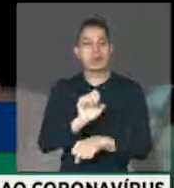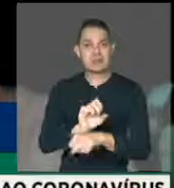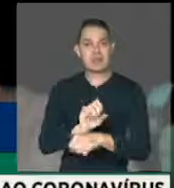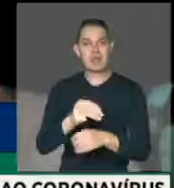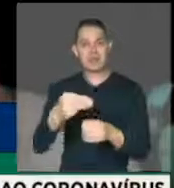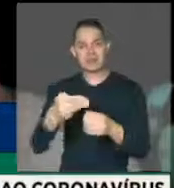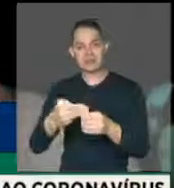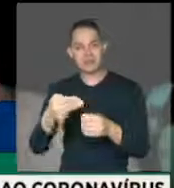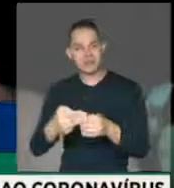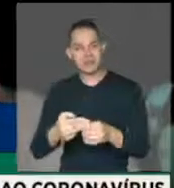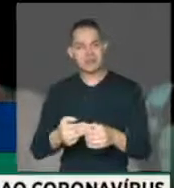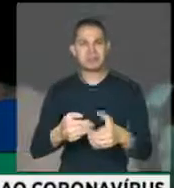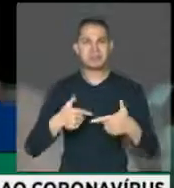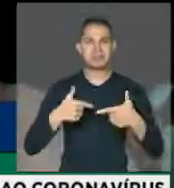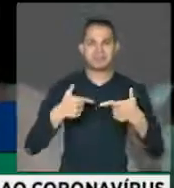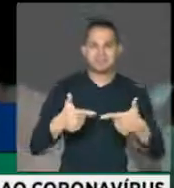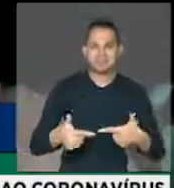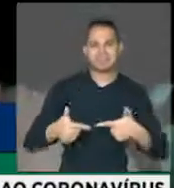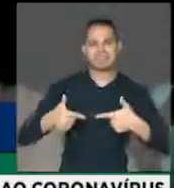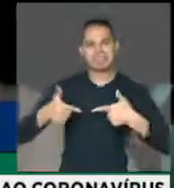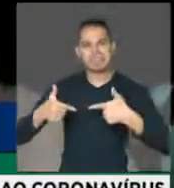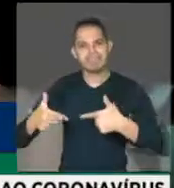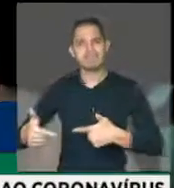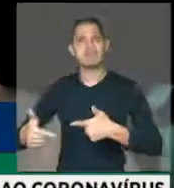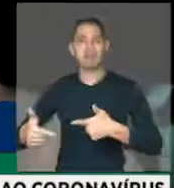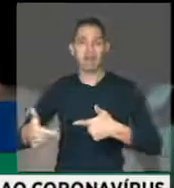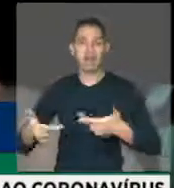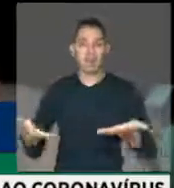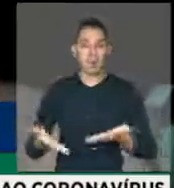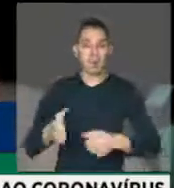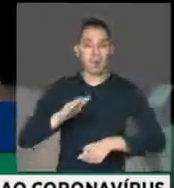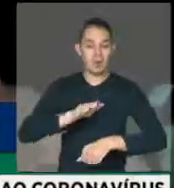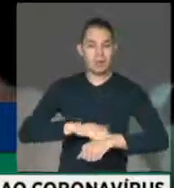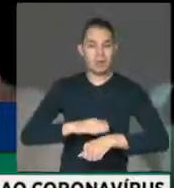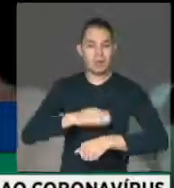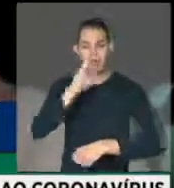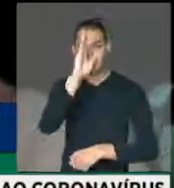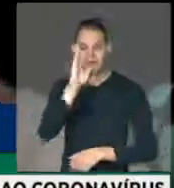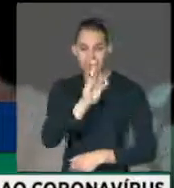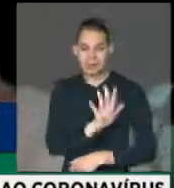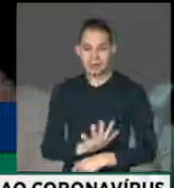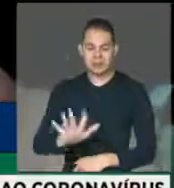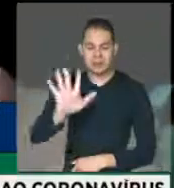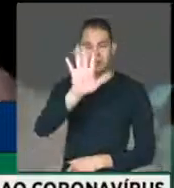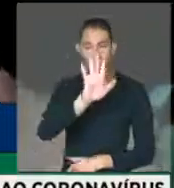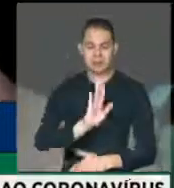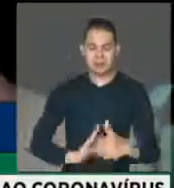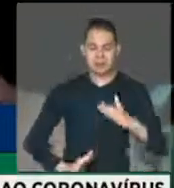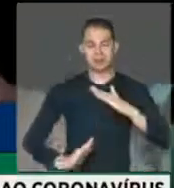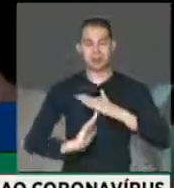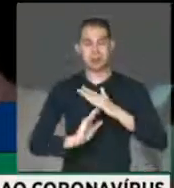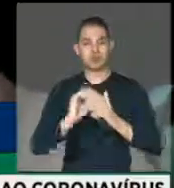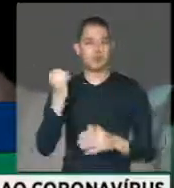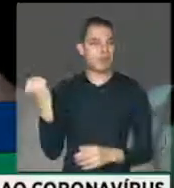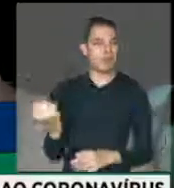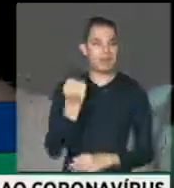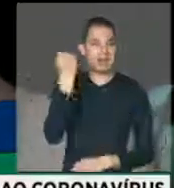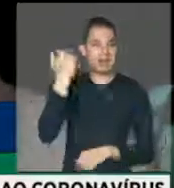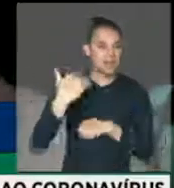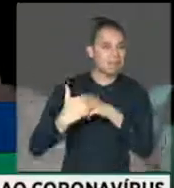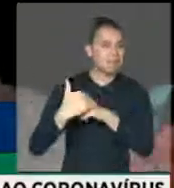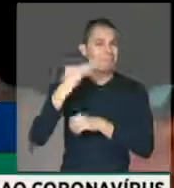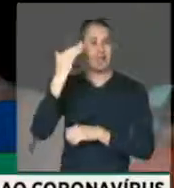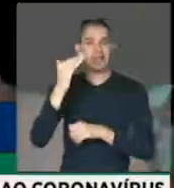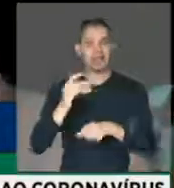enfrentando o desafio de um momento em que o Brasil alcança o momento mais grave dessa pandemia.